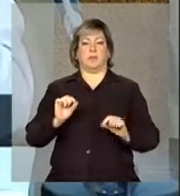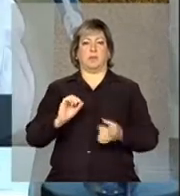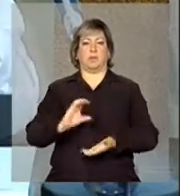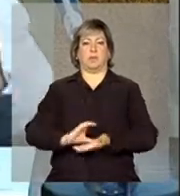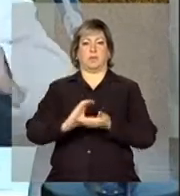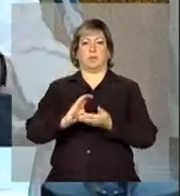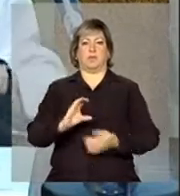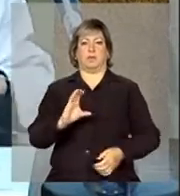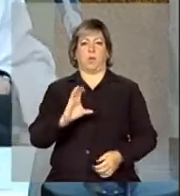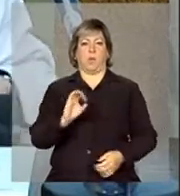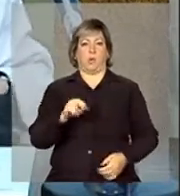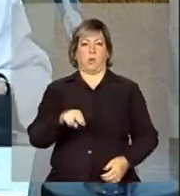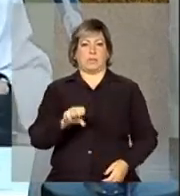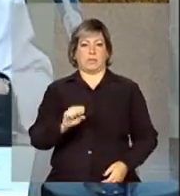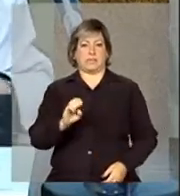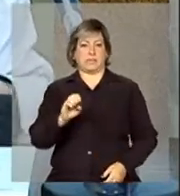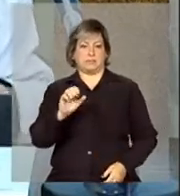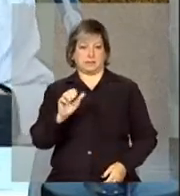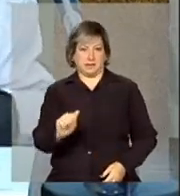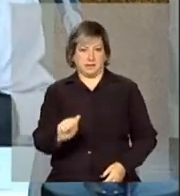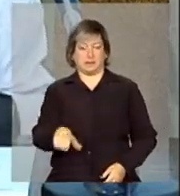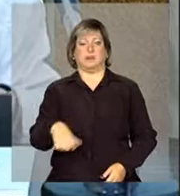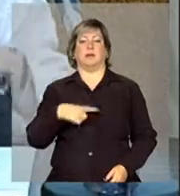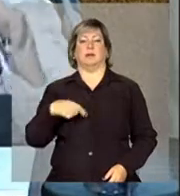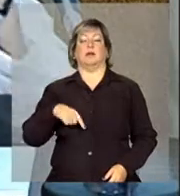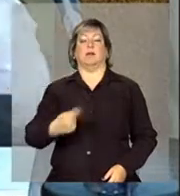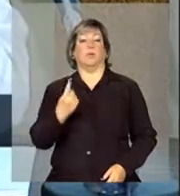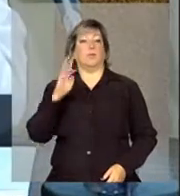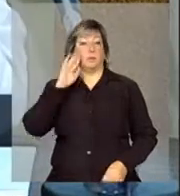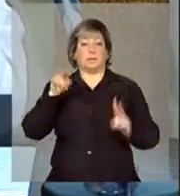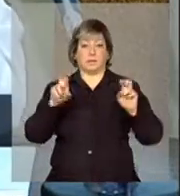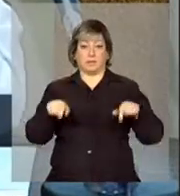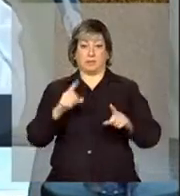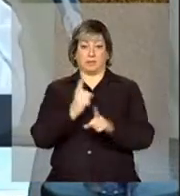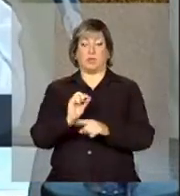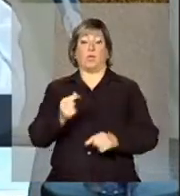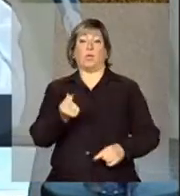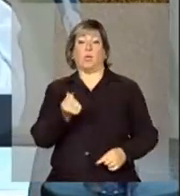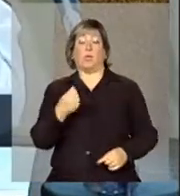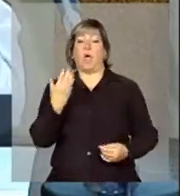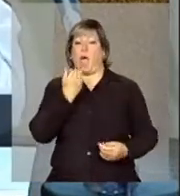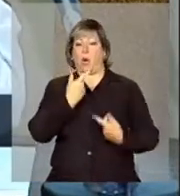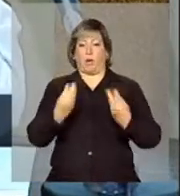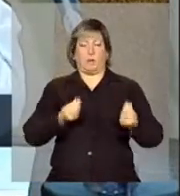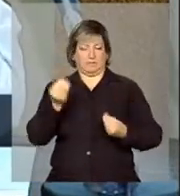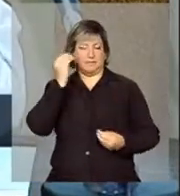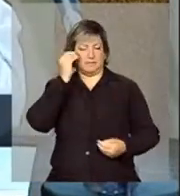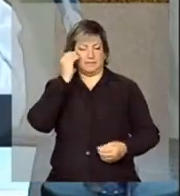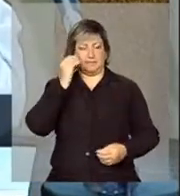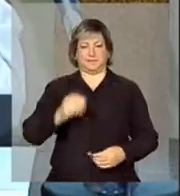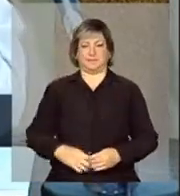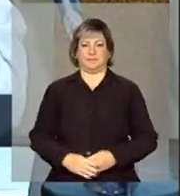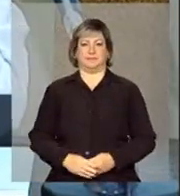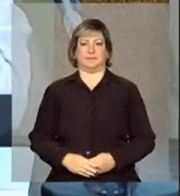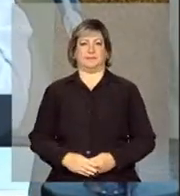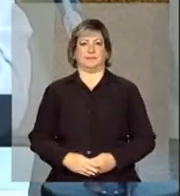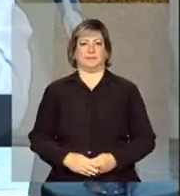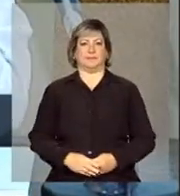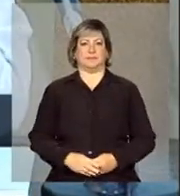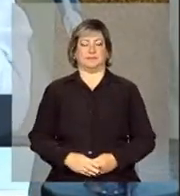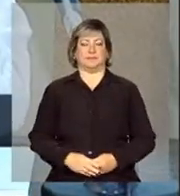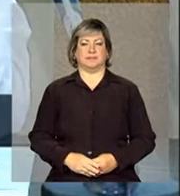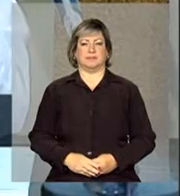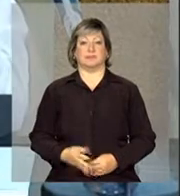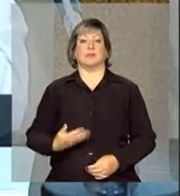Nacional de Segurança Alimentar, o Conceia. Um dos temas do encontro é o preço dos alimentos. Acompanhe. Acompanhe nossa